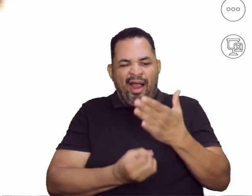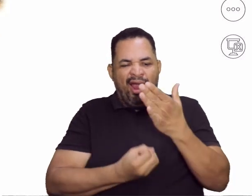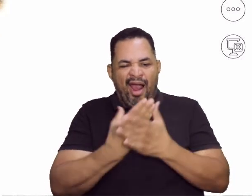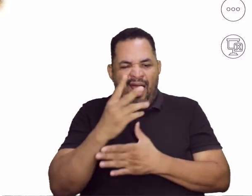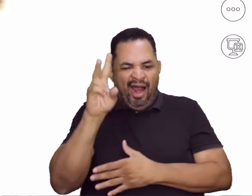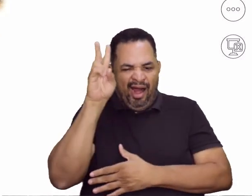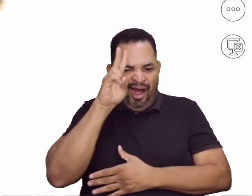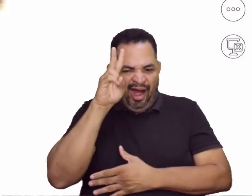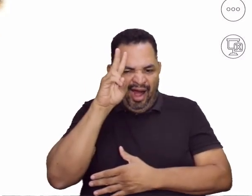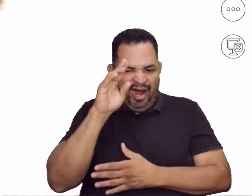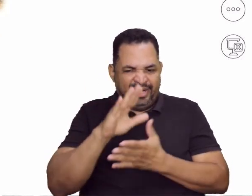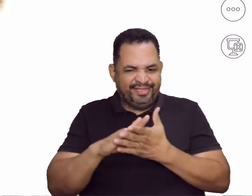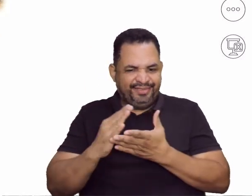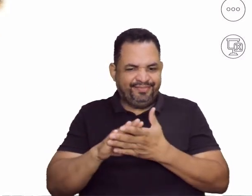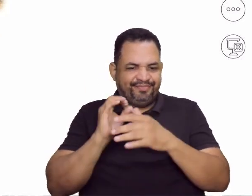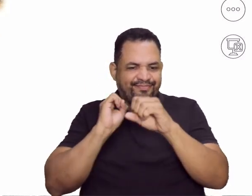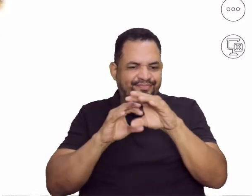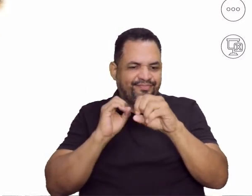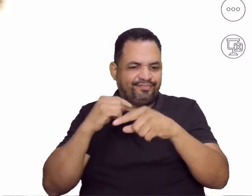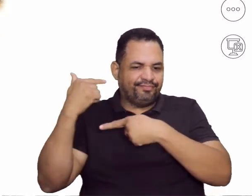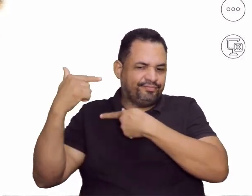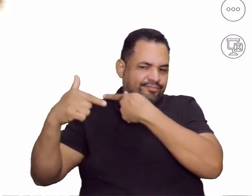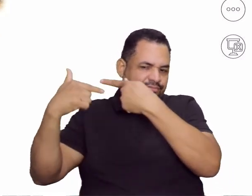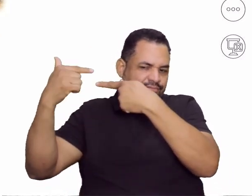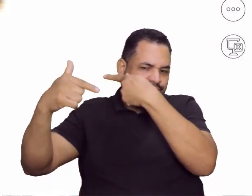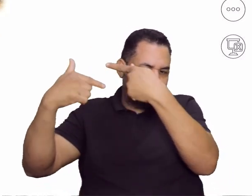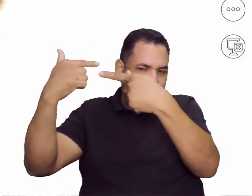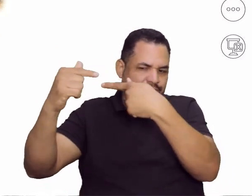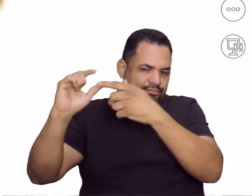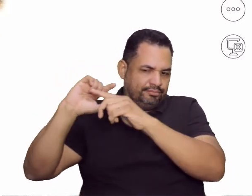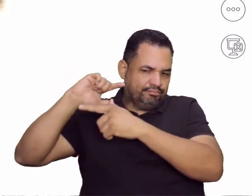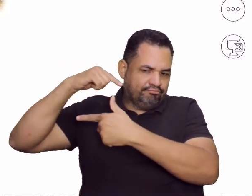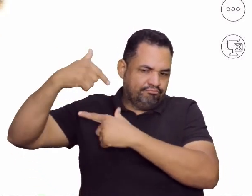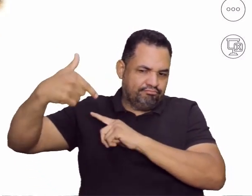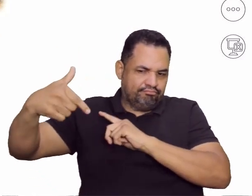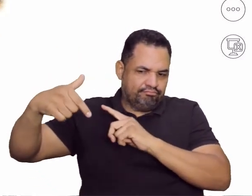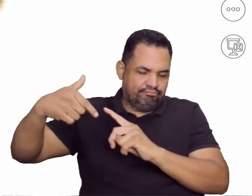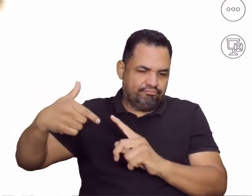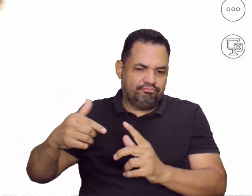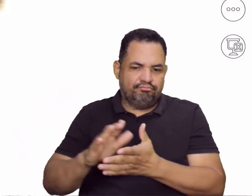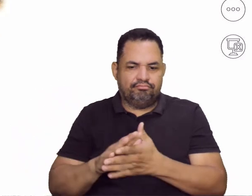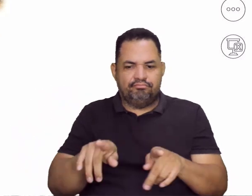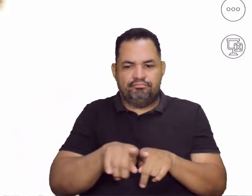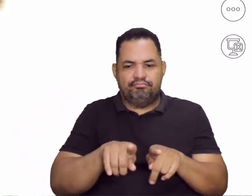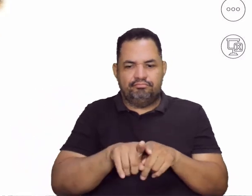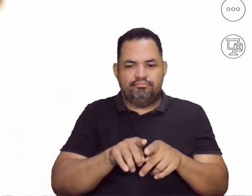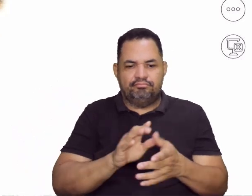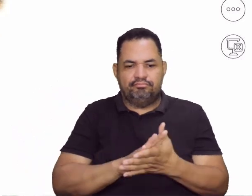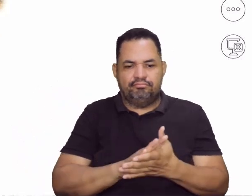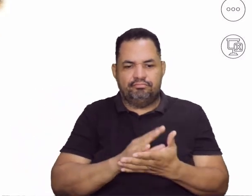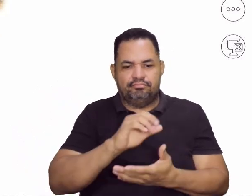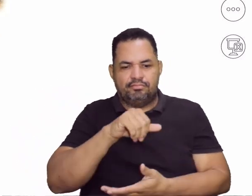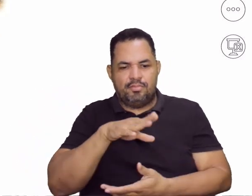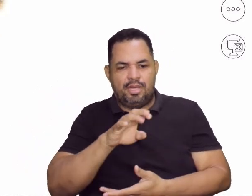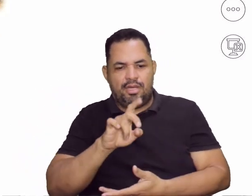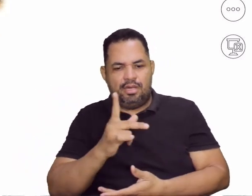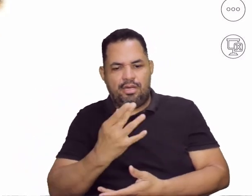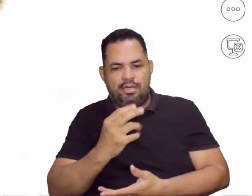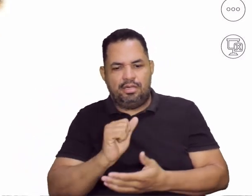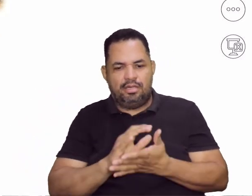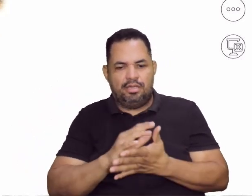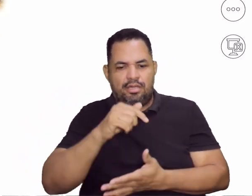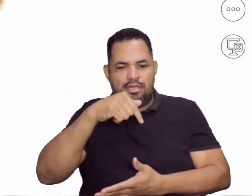históricas, são transmitidos de geração em geração, como, por exemplo, aqui a gente tem a amarelinha, a